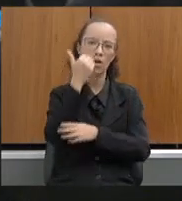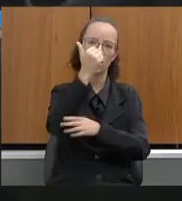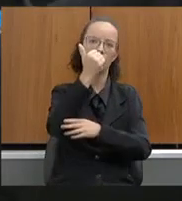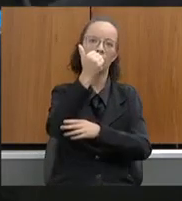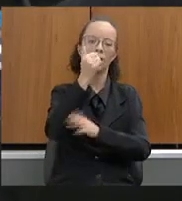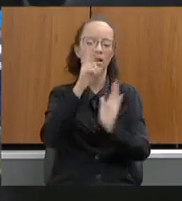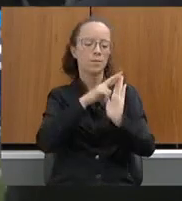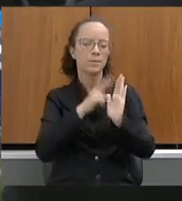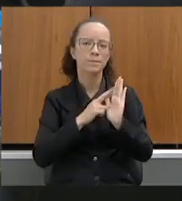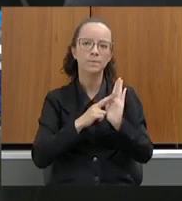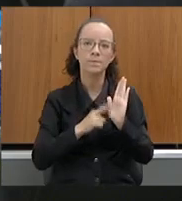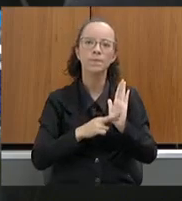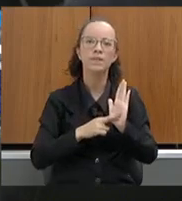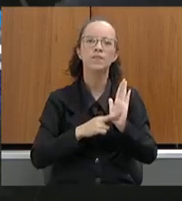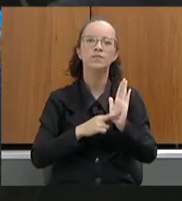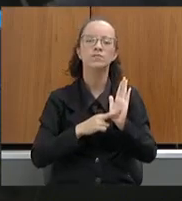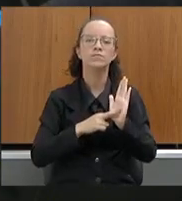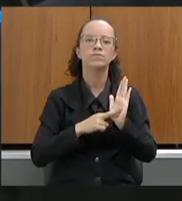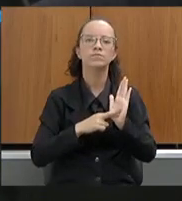regularização